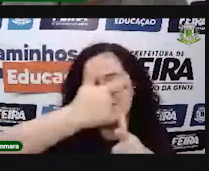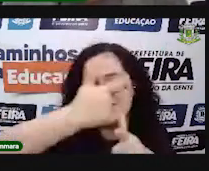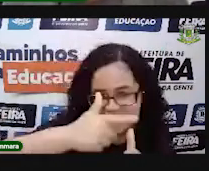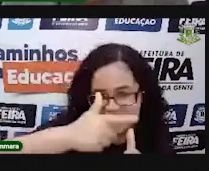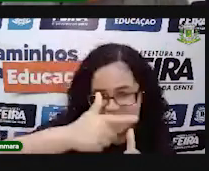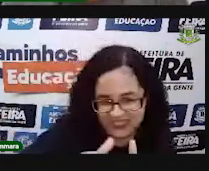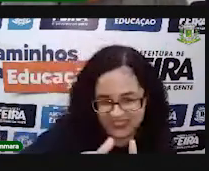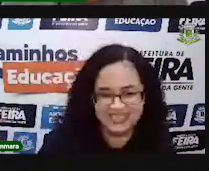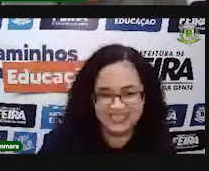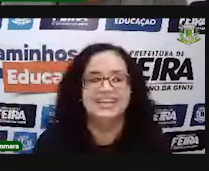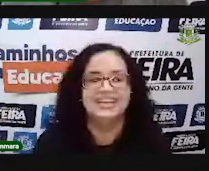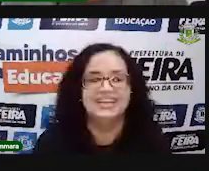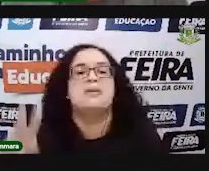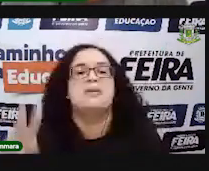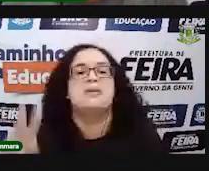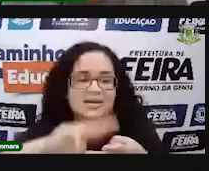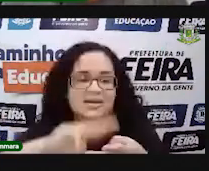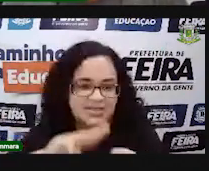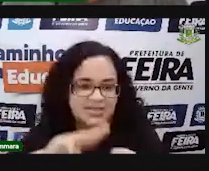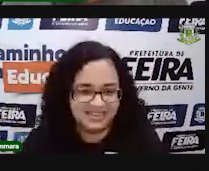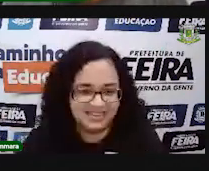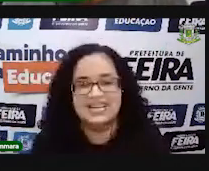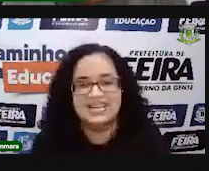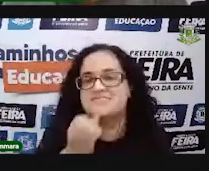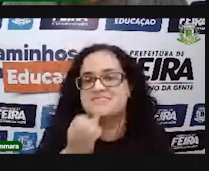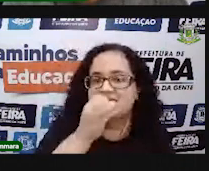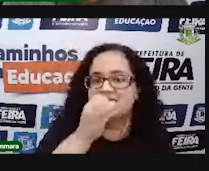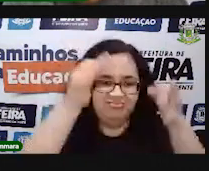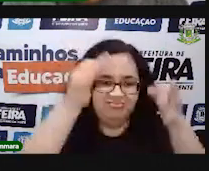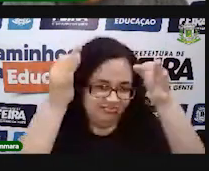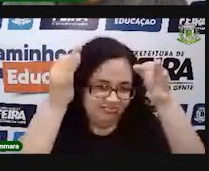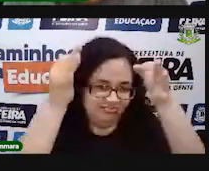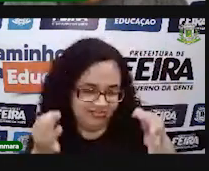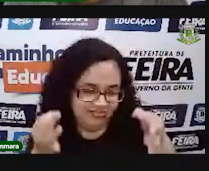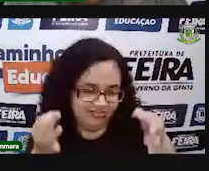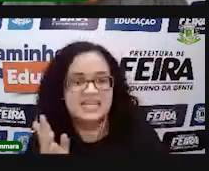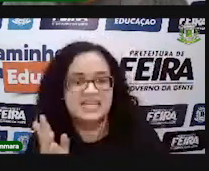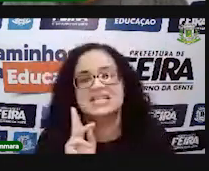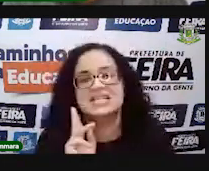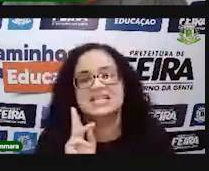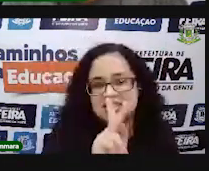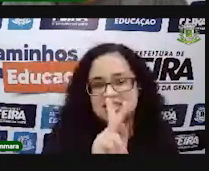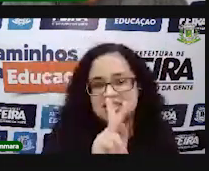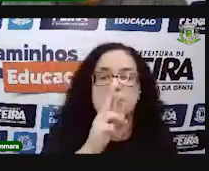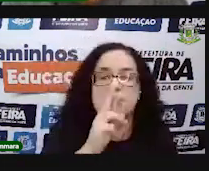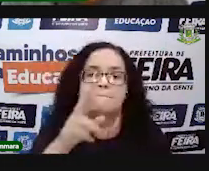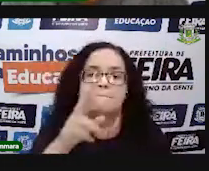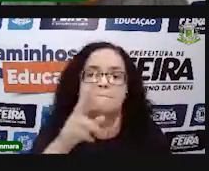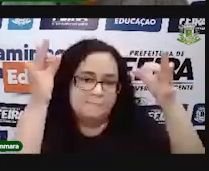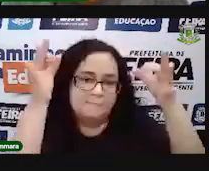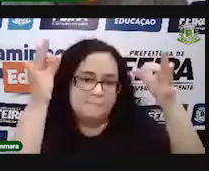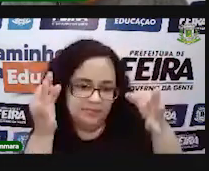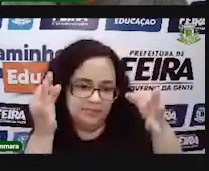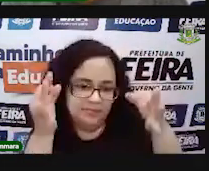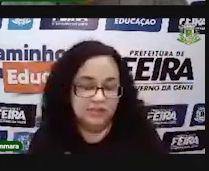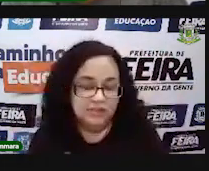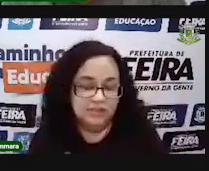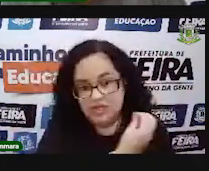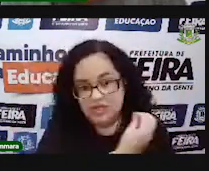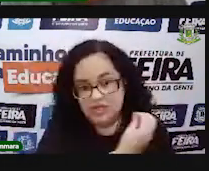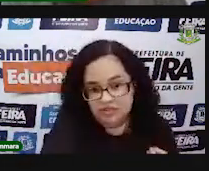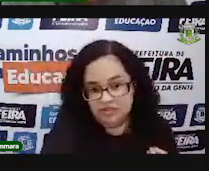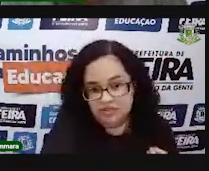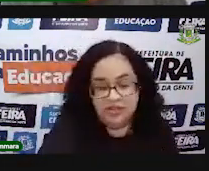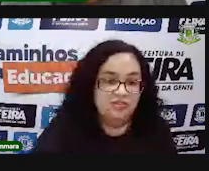esqueça que matemática não é problema. Matemática é solução